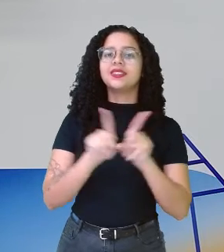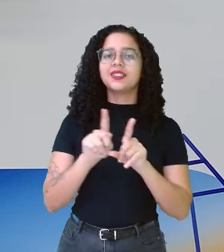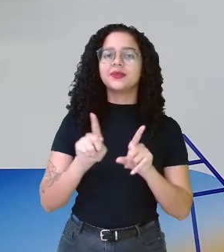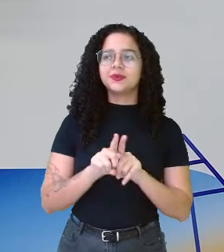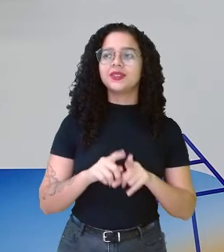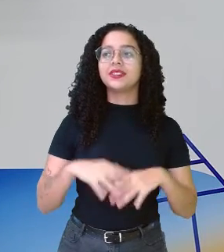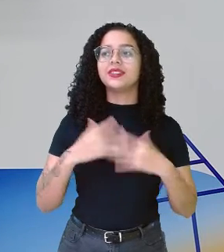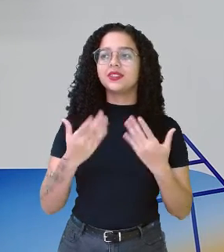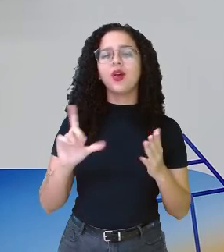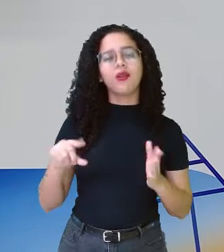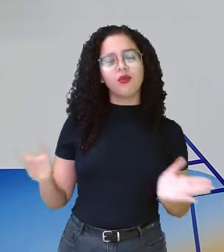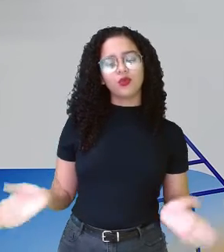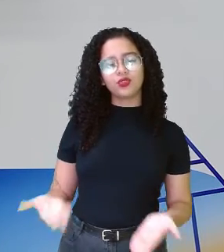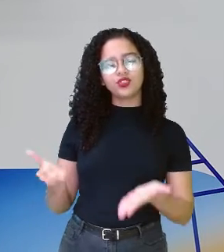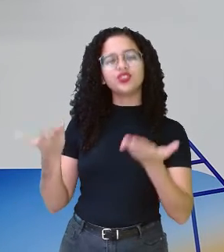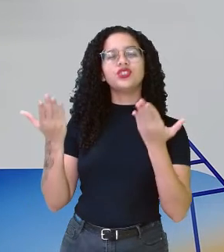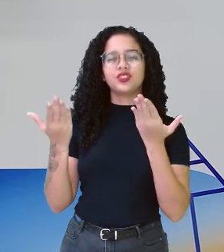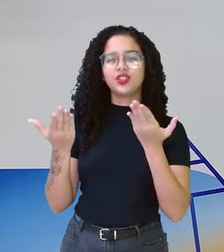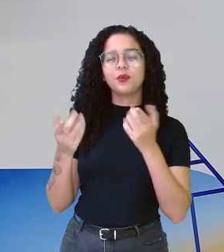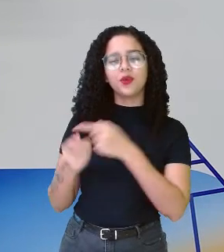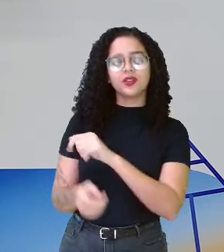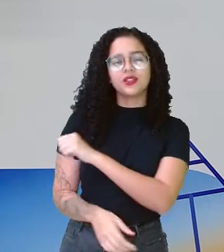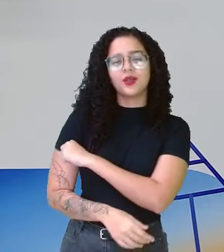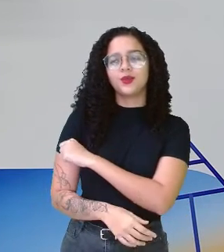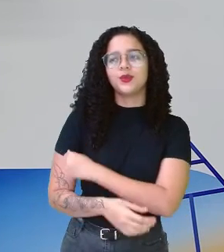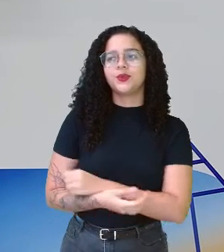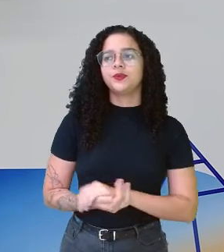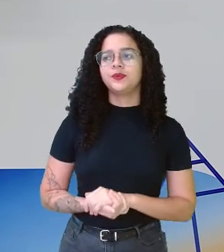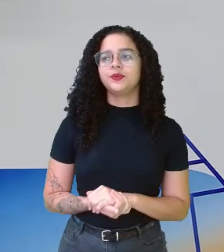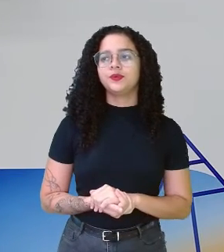língua também. Então, é um estímulo a mais para esse estudante.